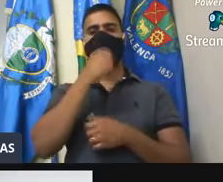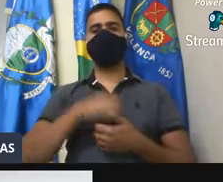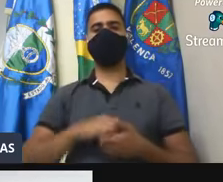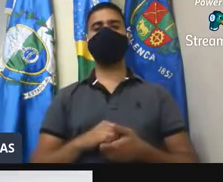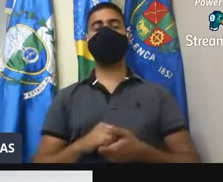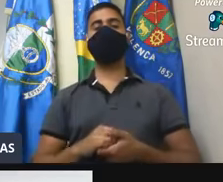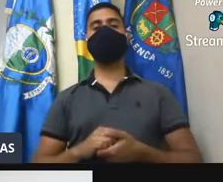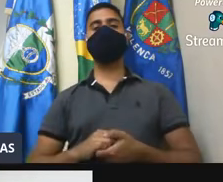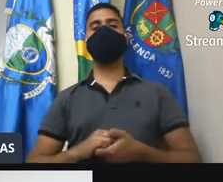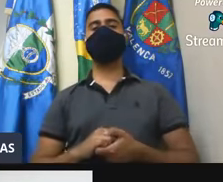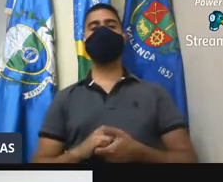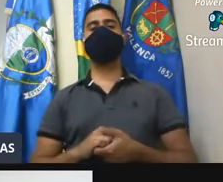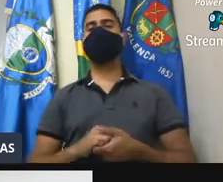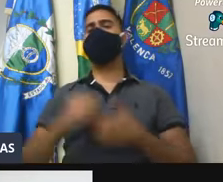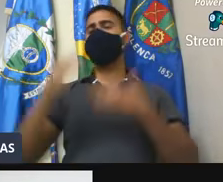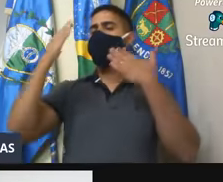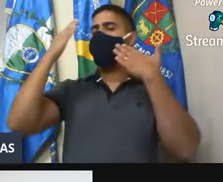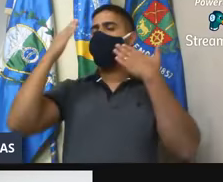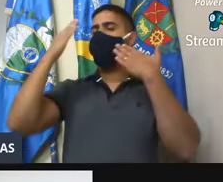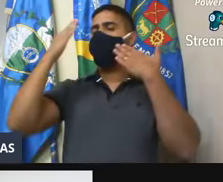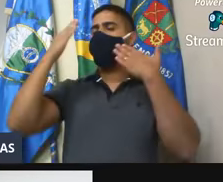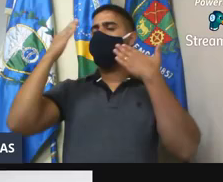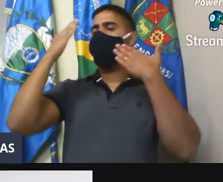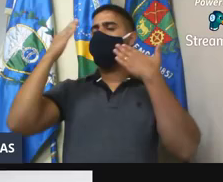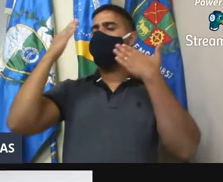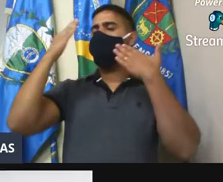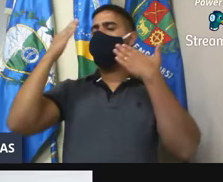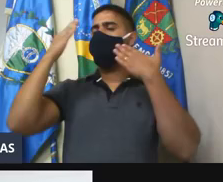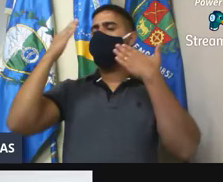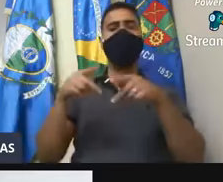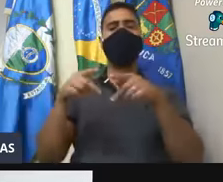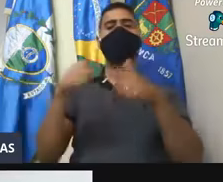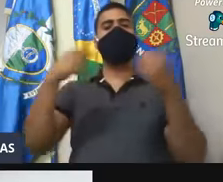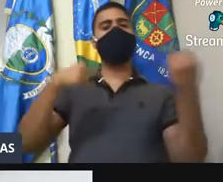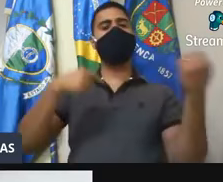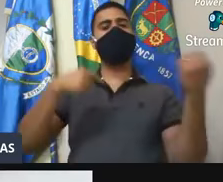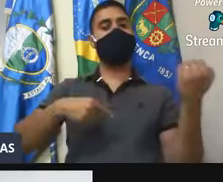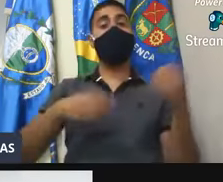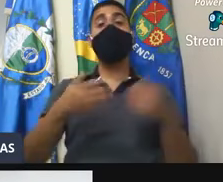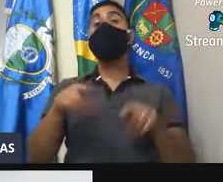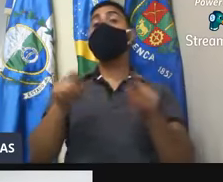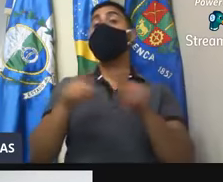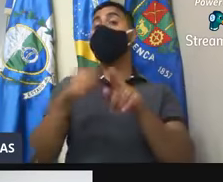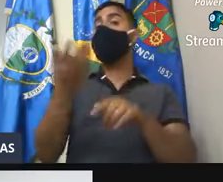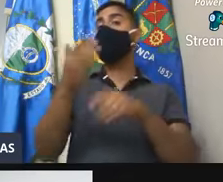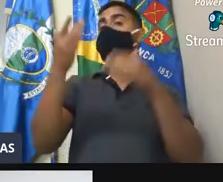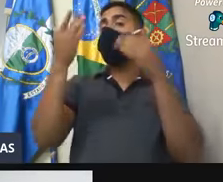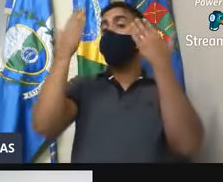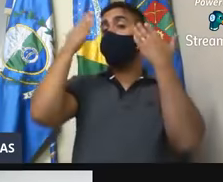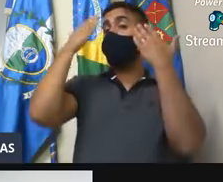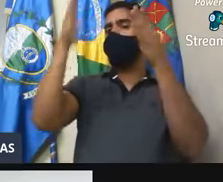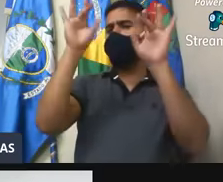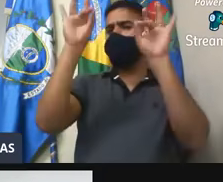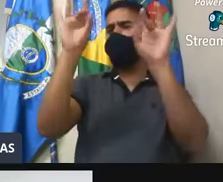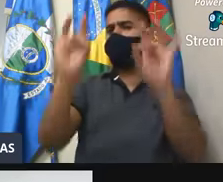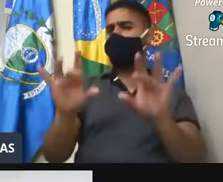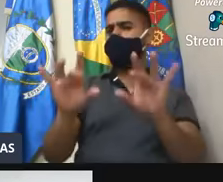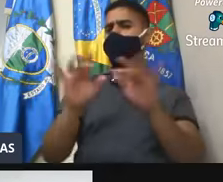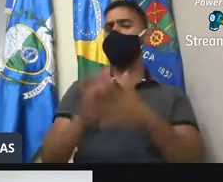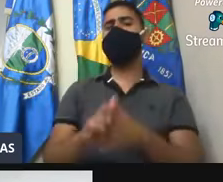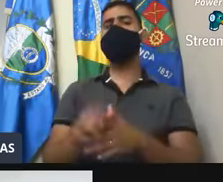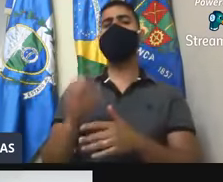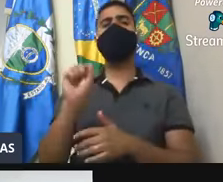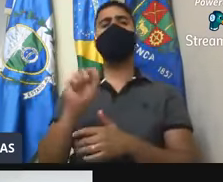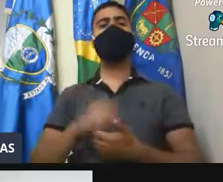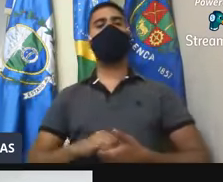foi mais uma. Obrigado, então, em nome da população de conservatória. Eu gostaria também de fazer um agradecimento muito especial, que de uma maneira